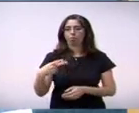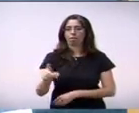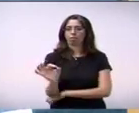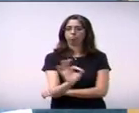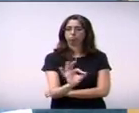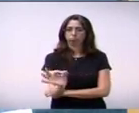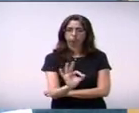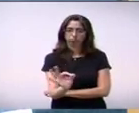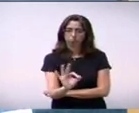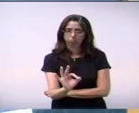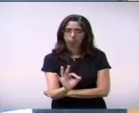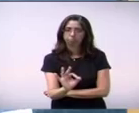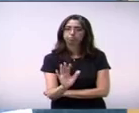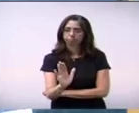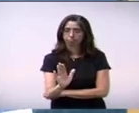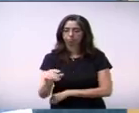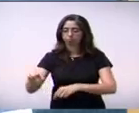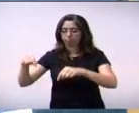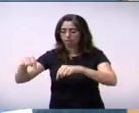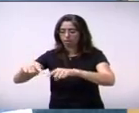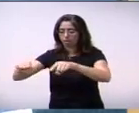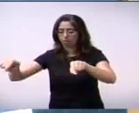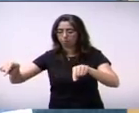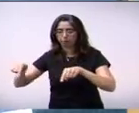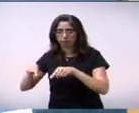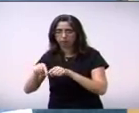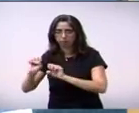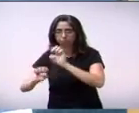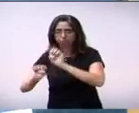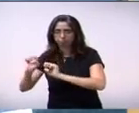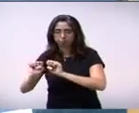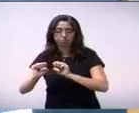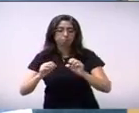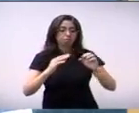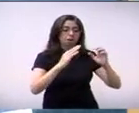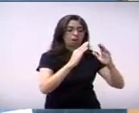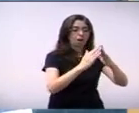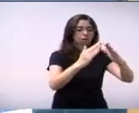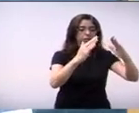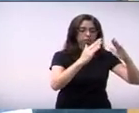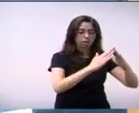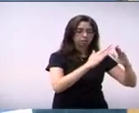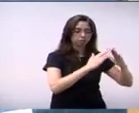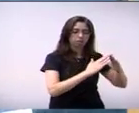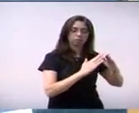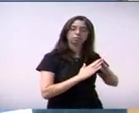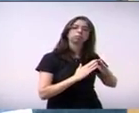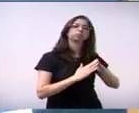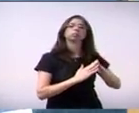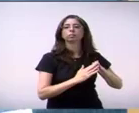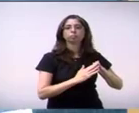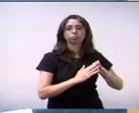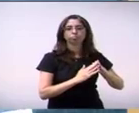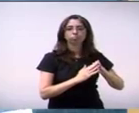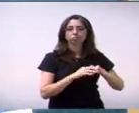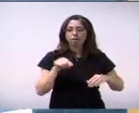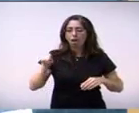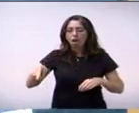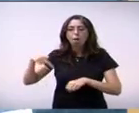as casas e tudo o que tem lá, porque a Galvani, pedreira, que eu conheço desde